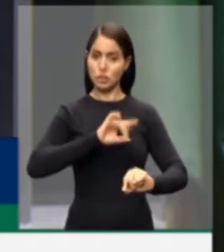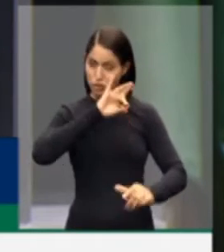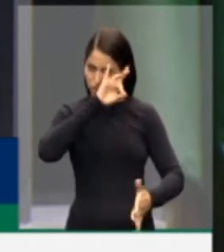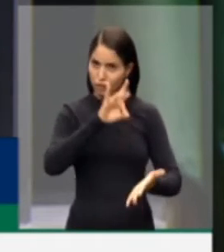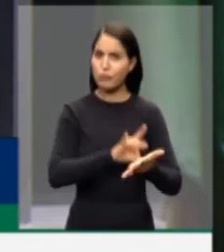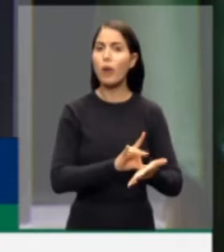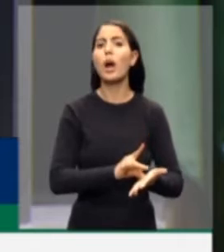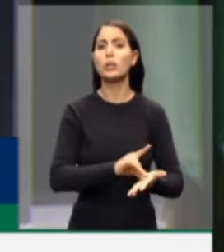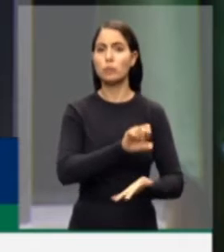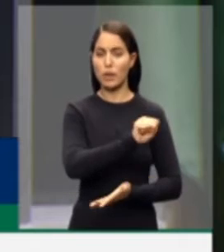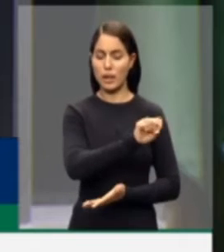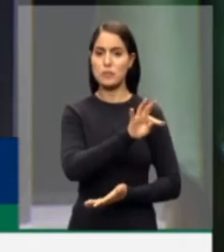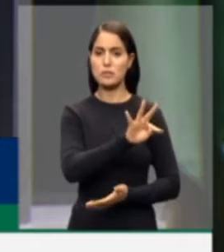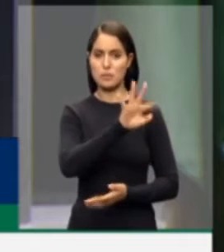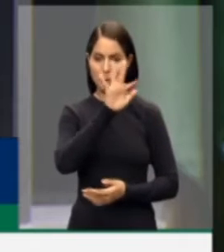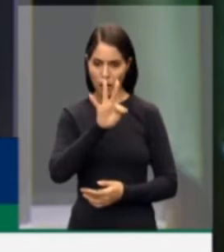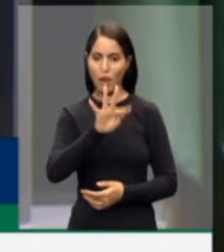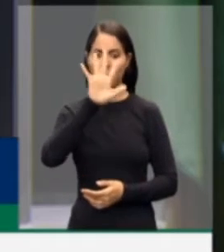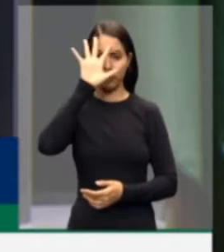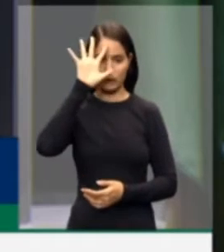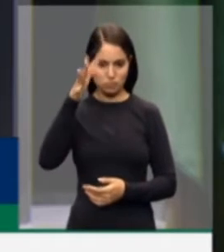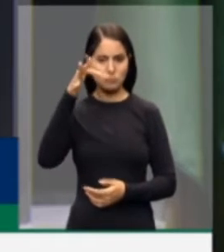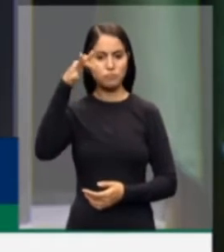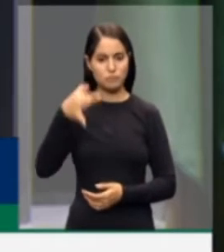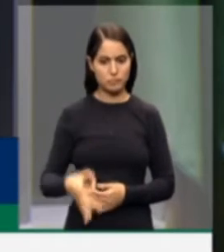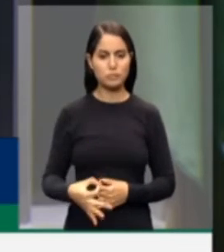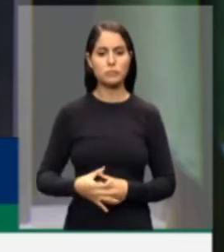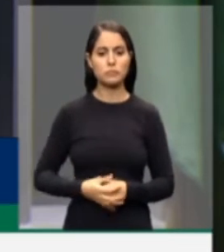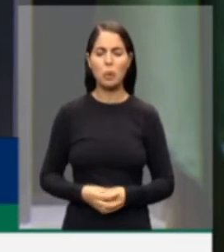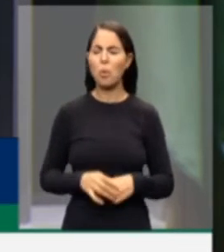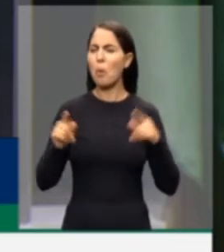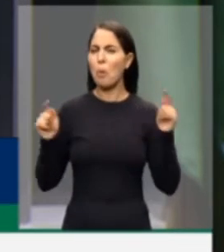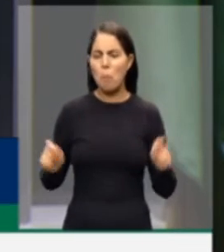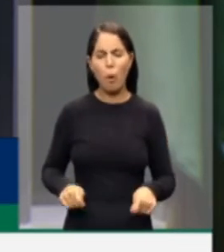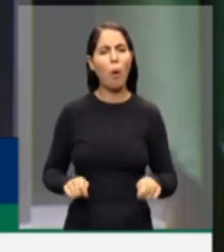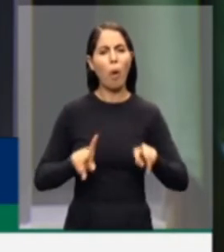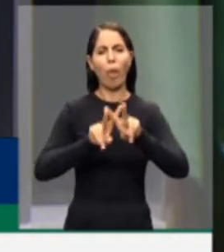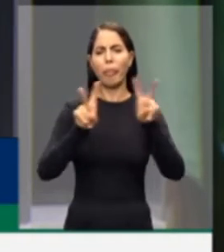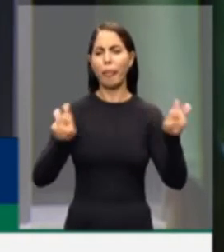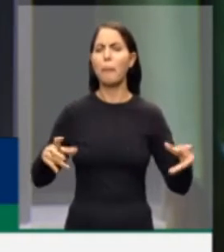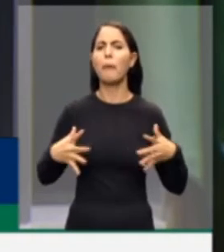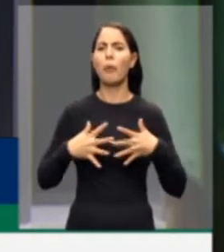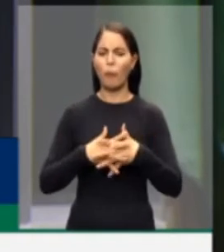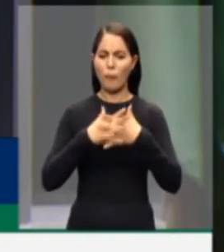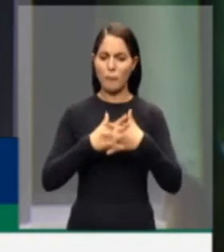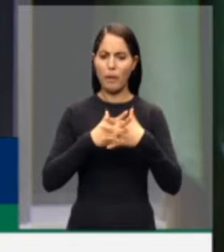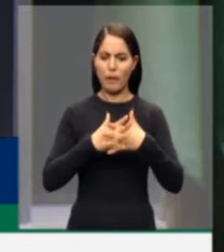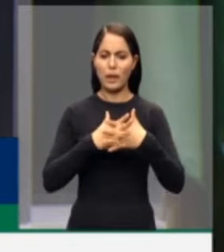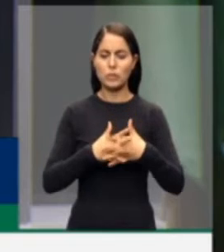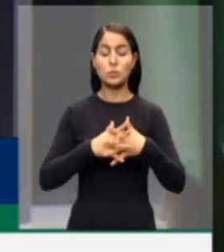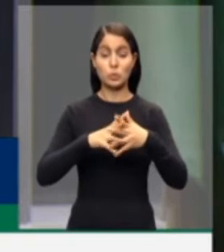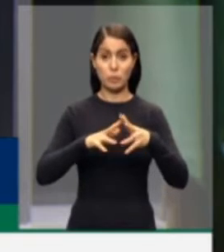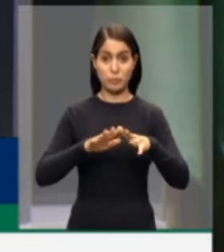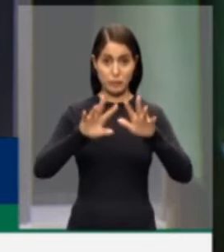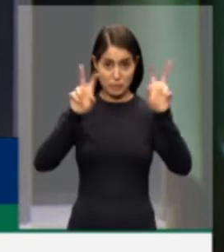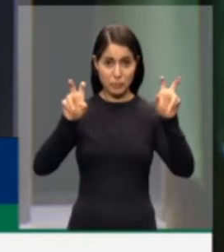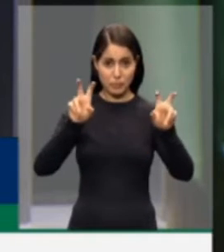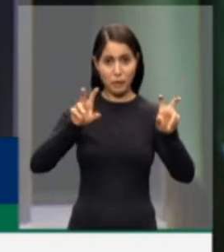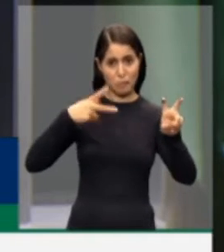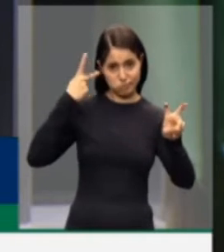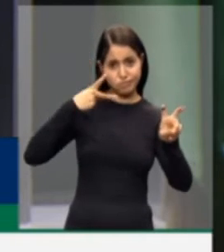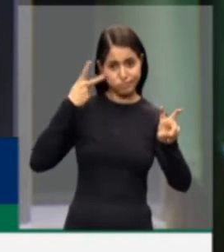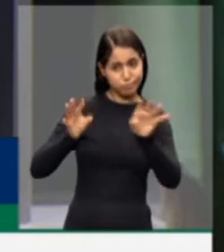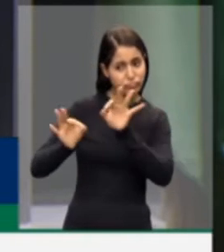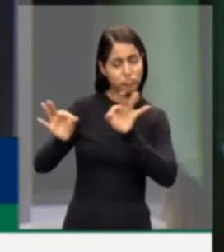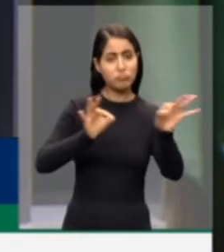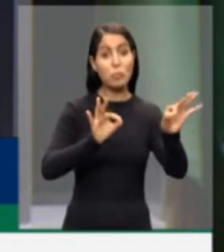decisão que, embora possa ter toda a sua complexidade do ponto de vista da construção política, mas